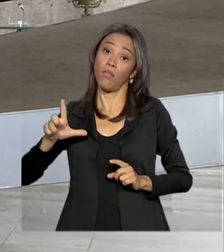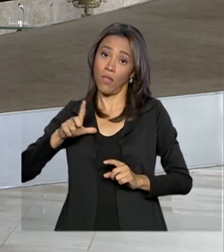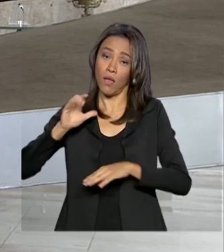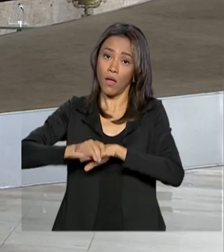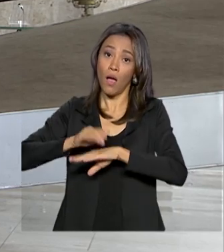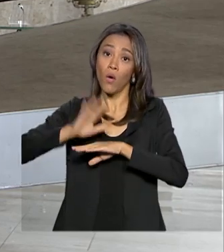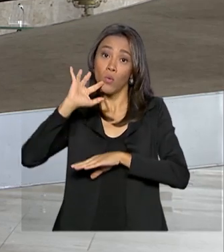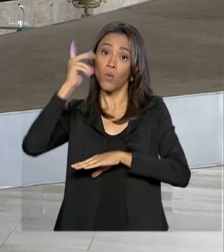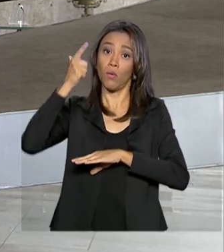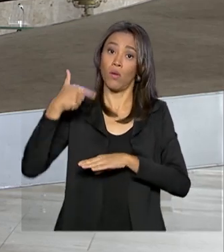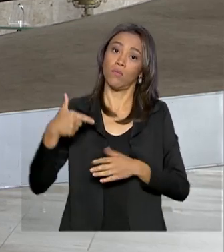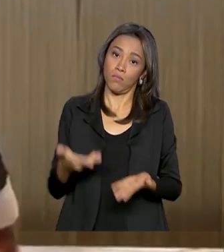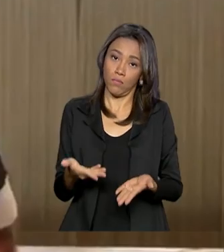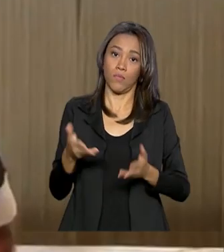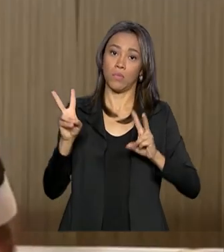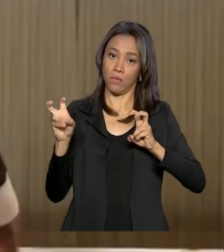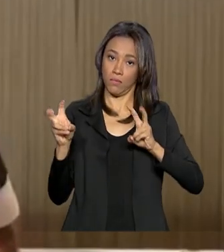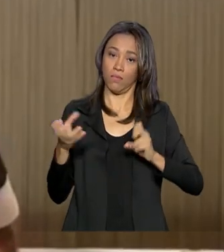sobre o assunto.